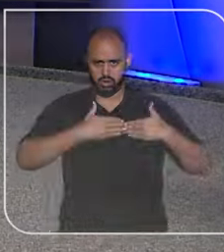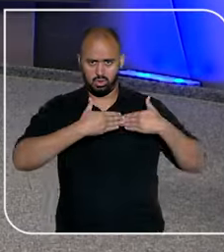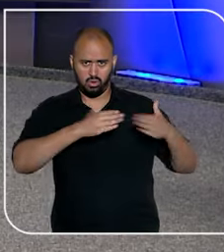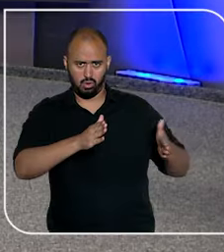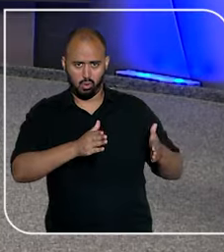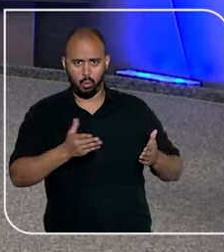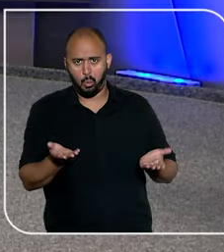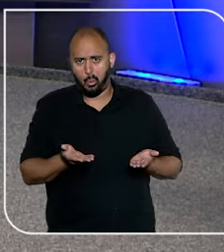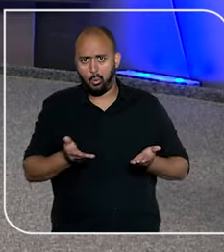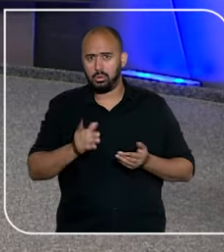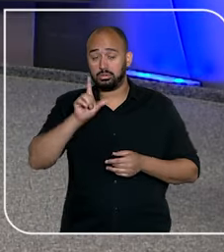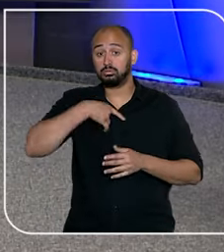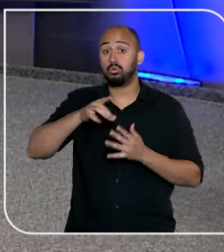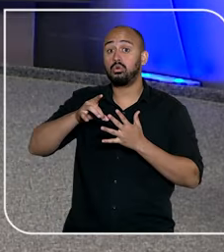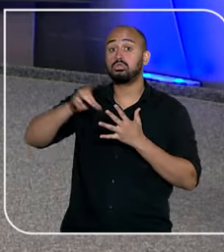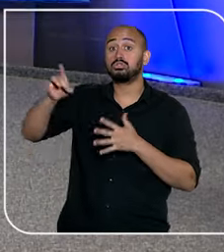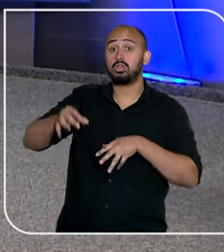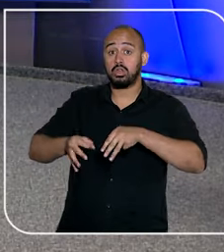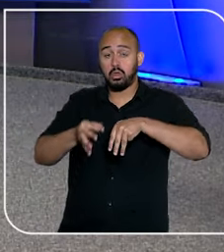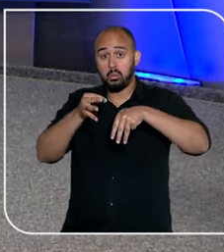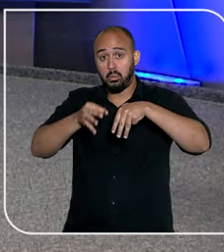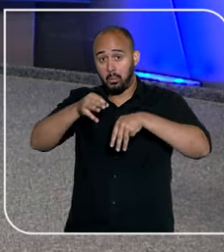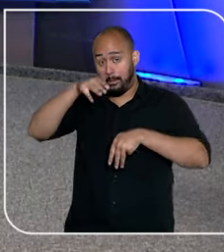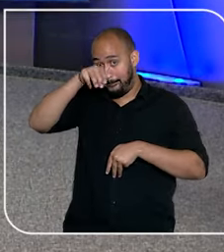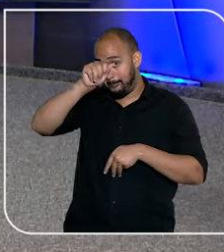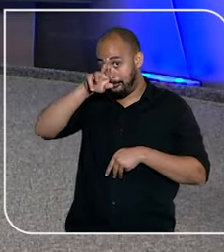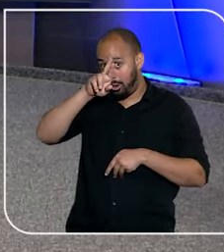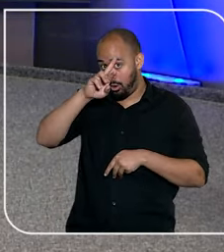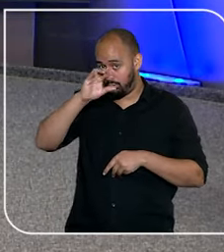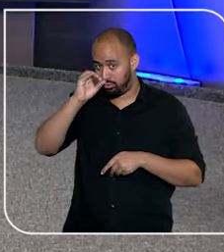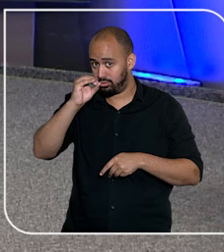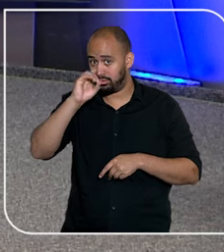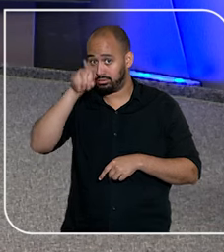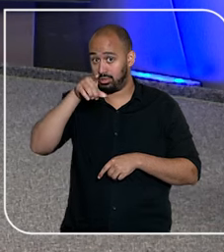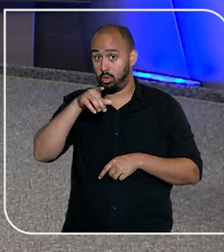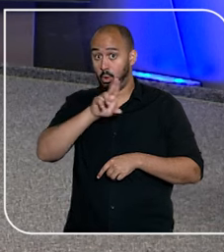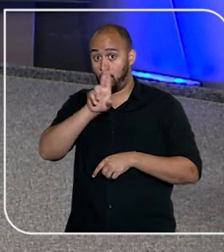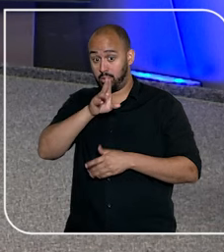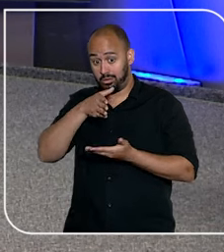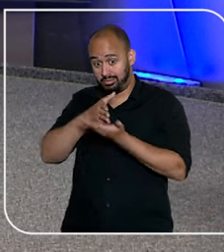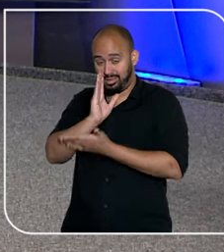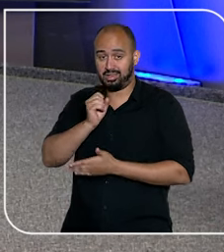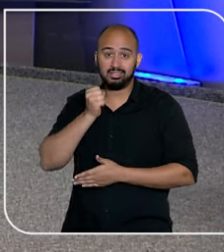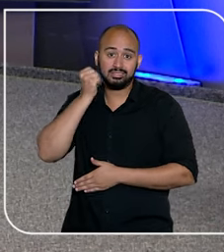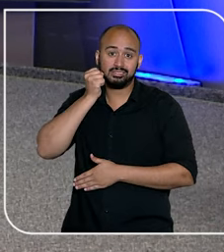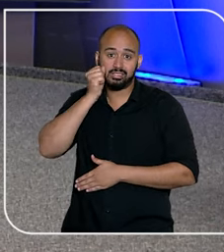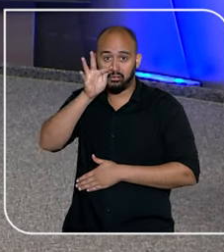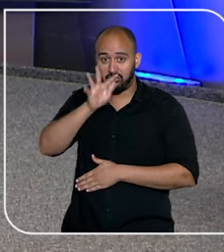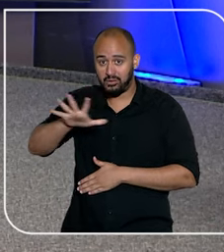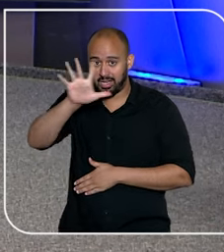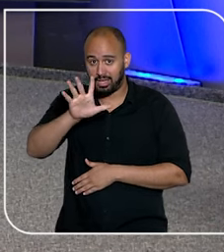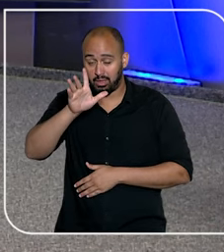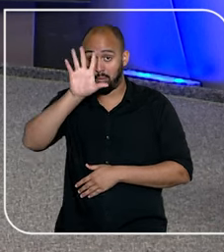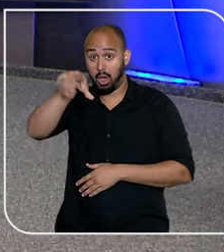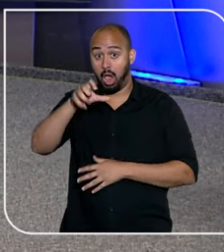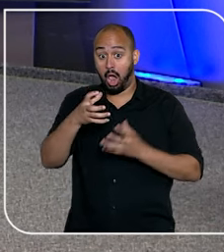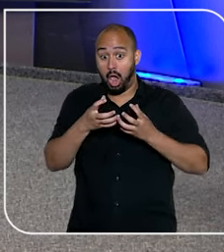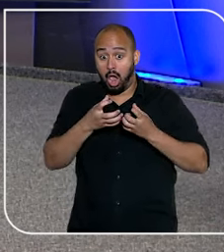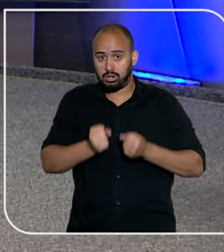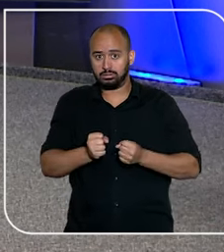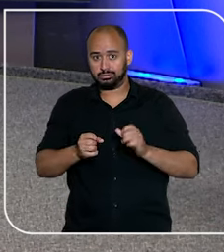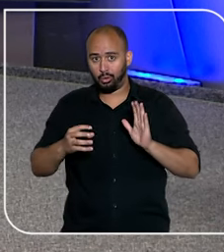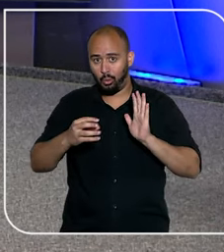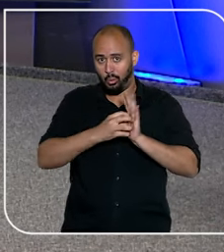E a gente abre o programa destacando que o ministro Mauro Campibel Marques teve o nome aprovado pelo Senado Federal